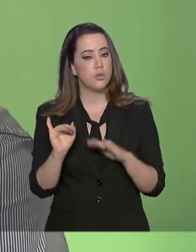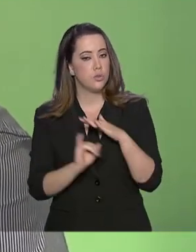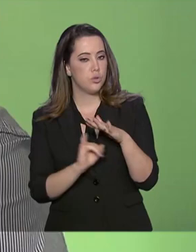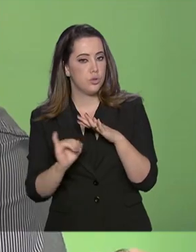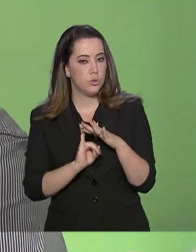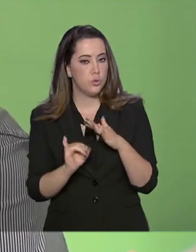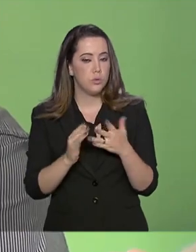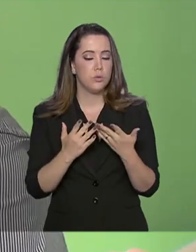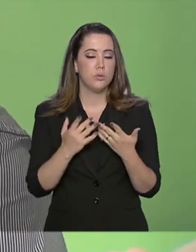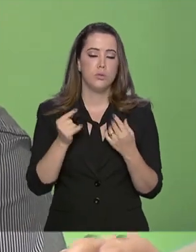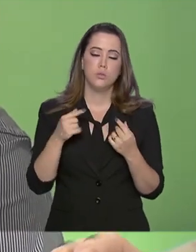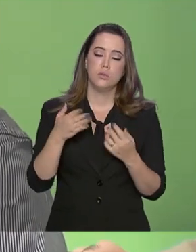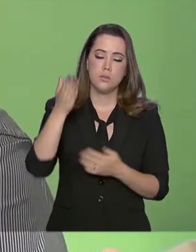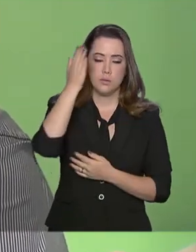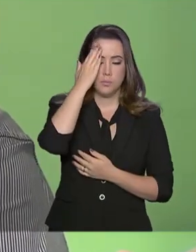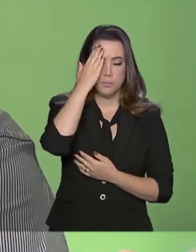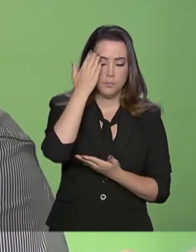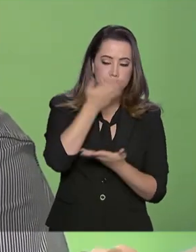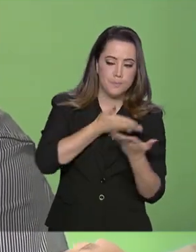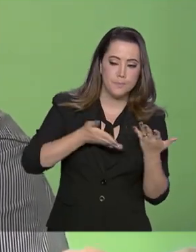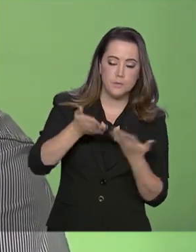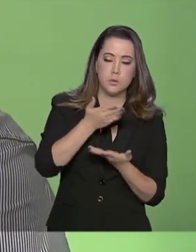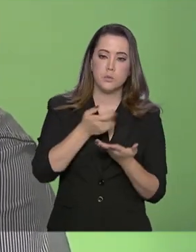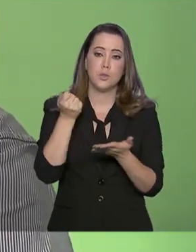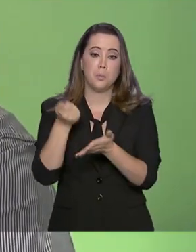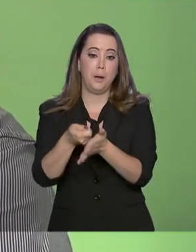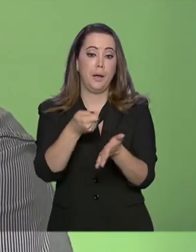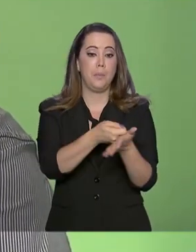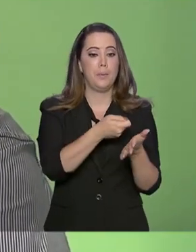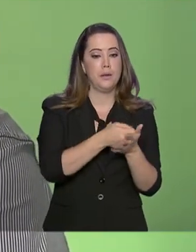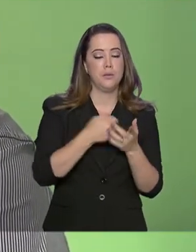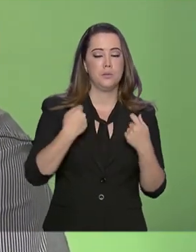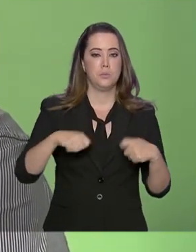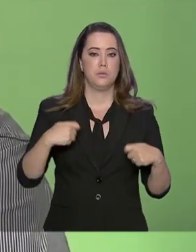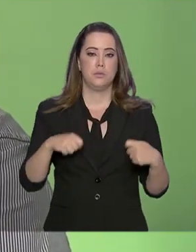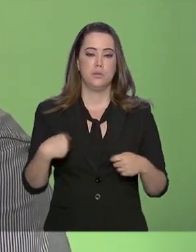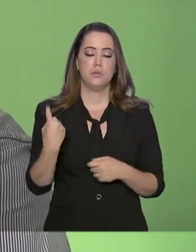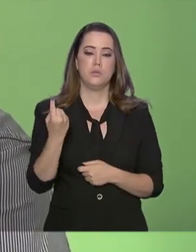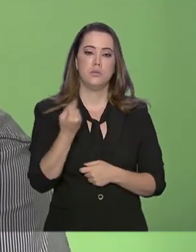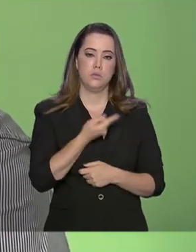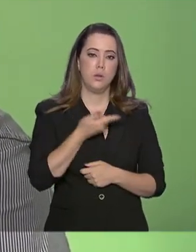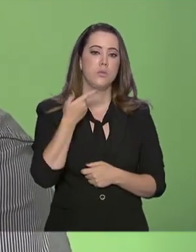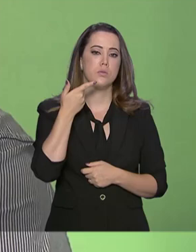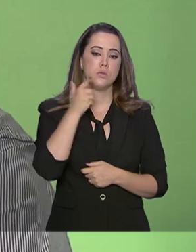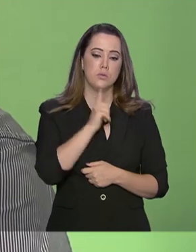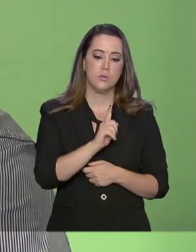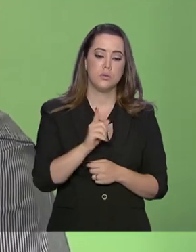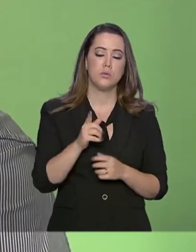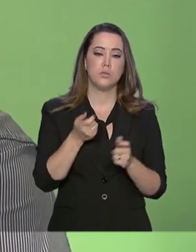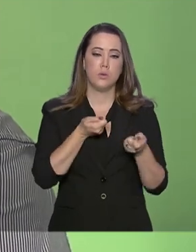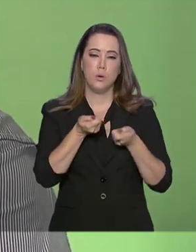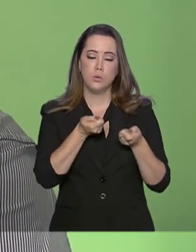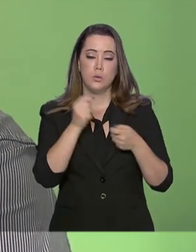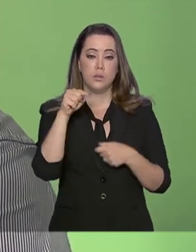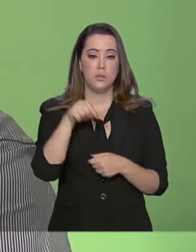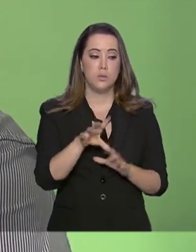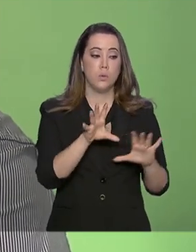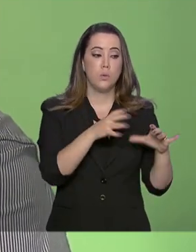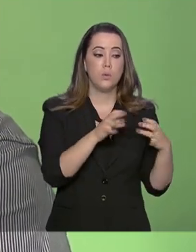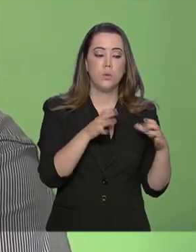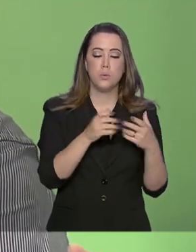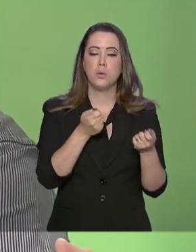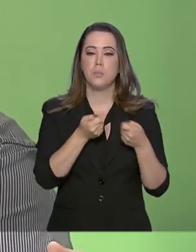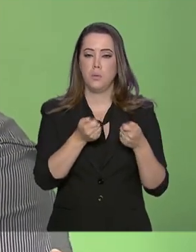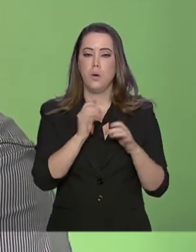sabendo da dinâmica deles, de empenhos, né? E a gente consiga fazer os ajustes aqui internos de áreas que a gente pode